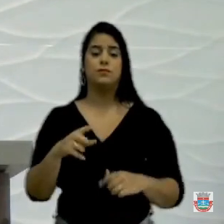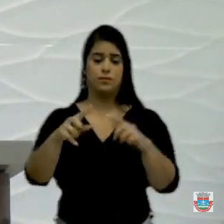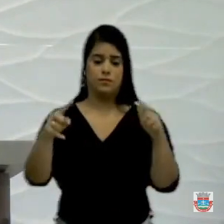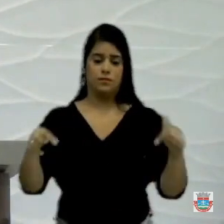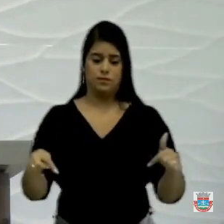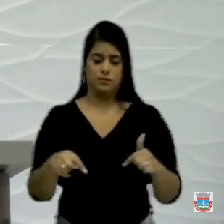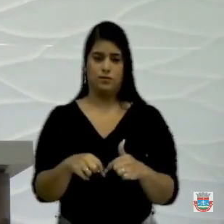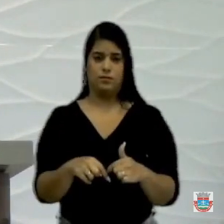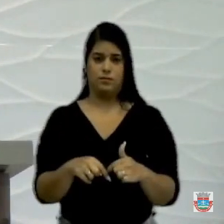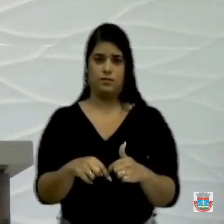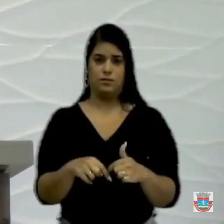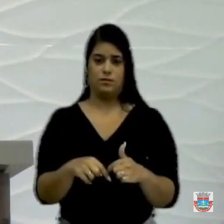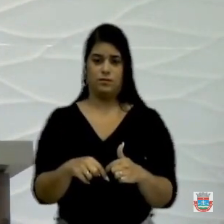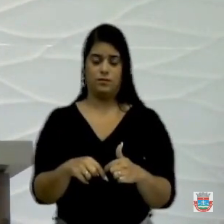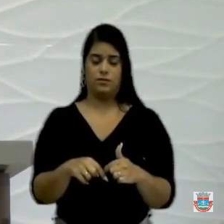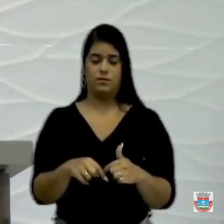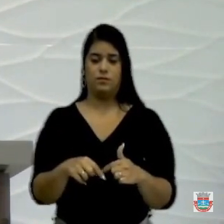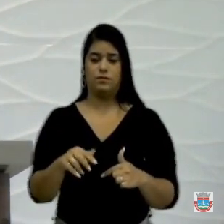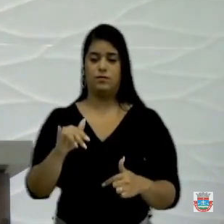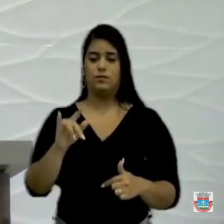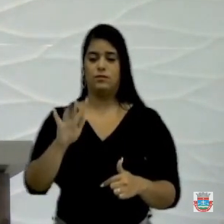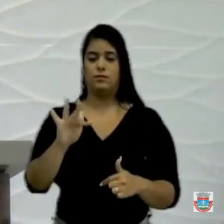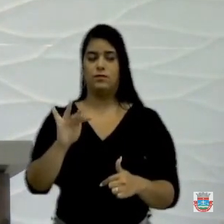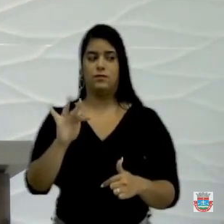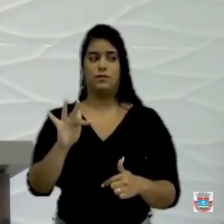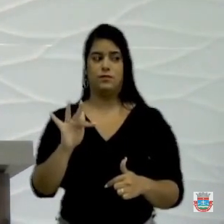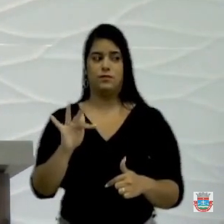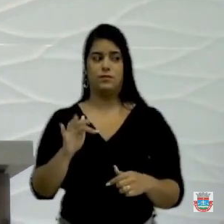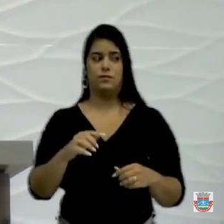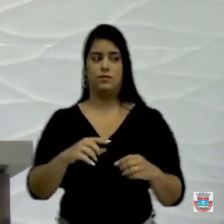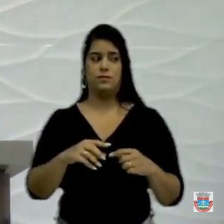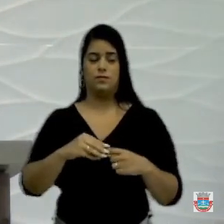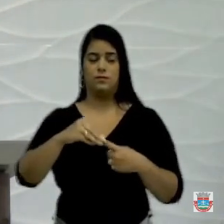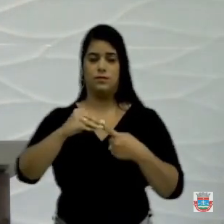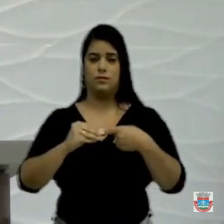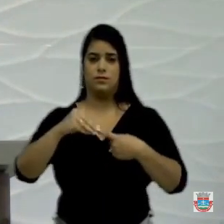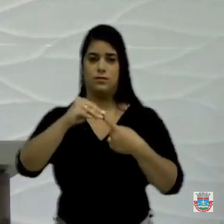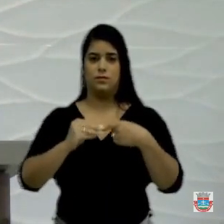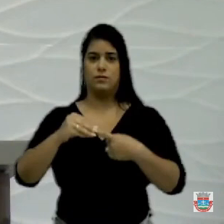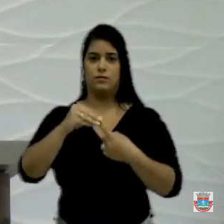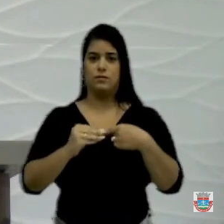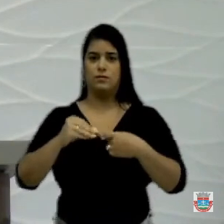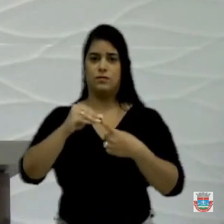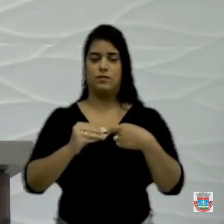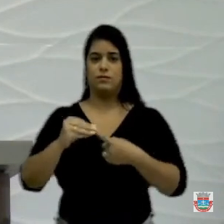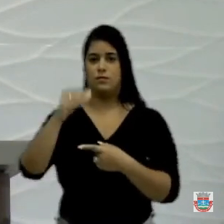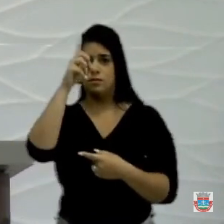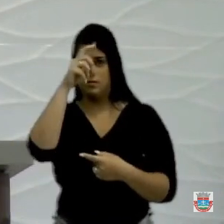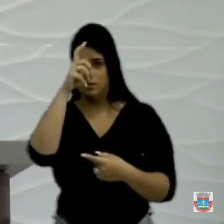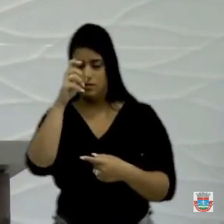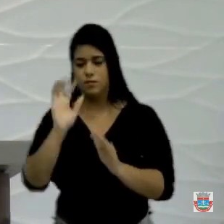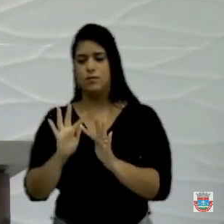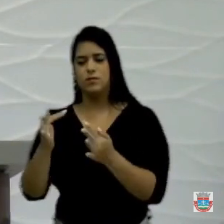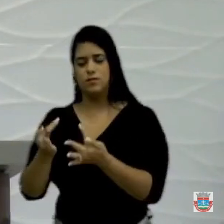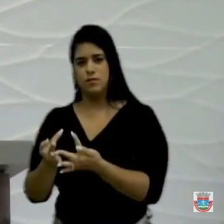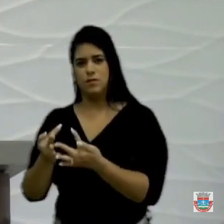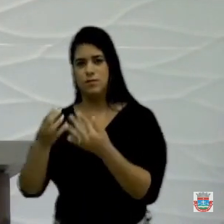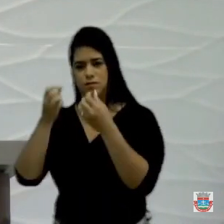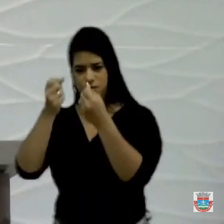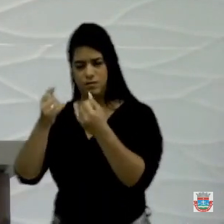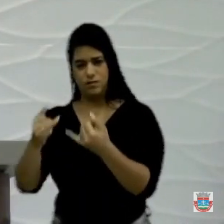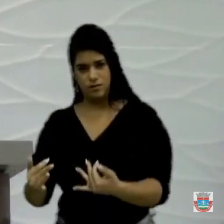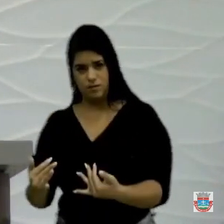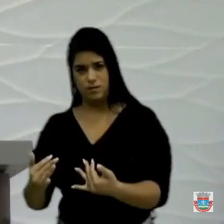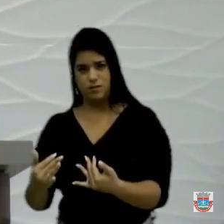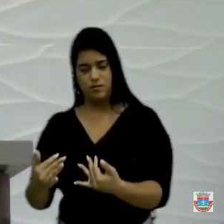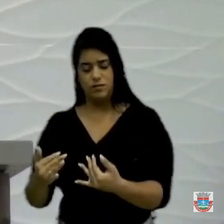fisioterapia do hospital. Eu quero passar para a família, para a Josi, para a Chico, para a Djalma,